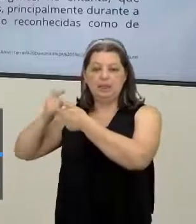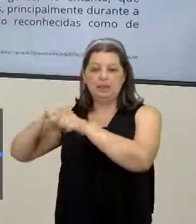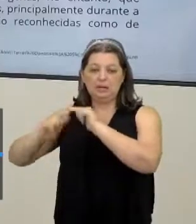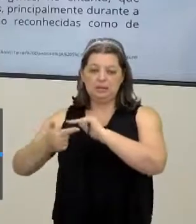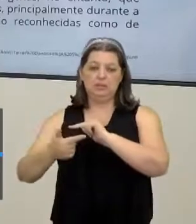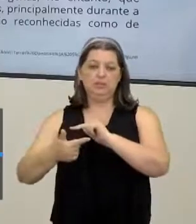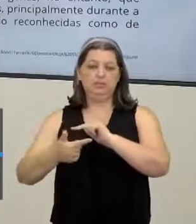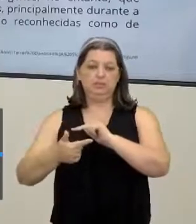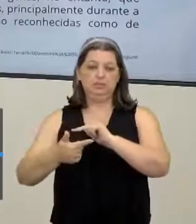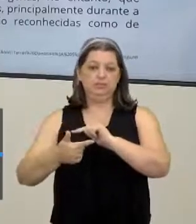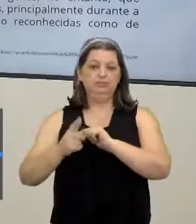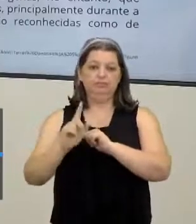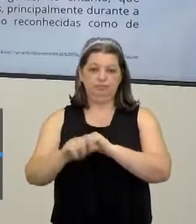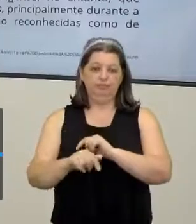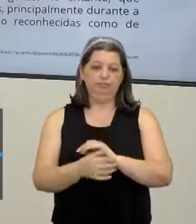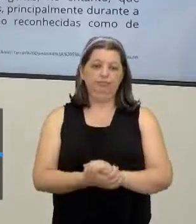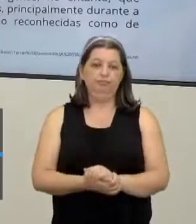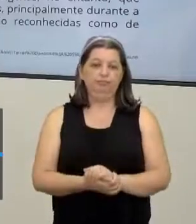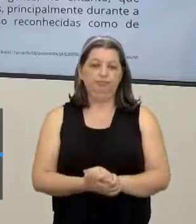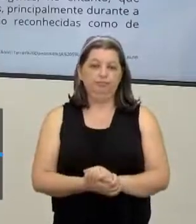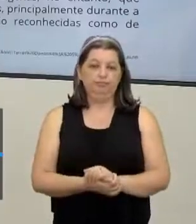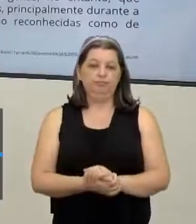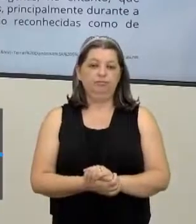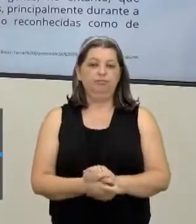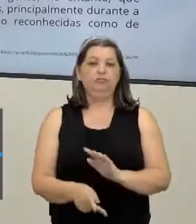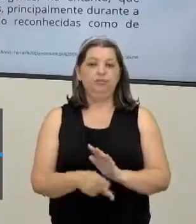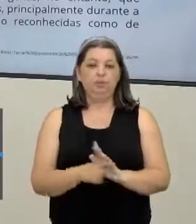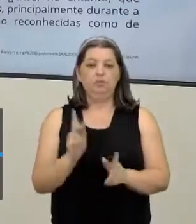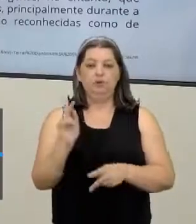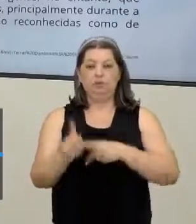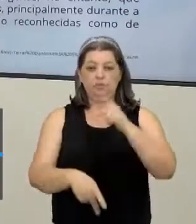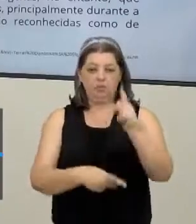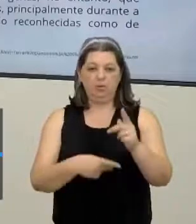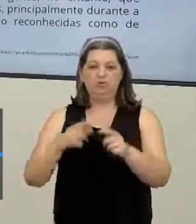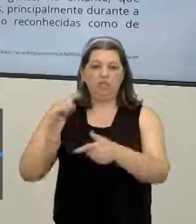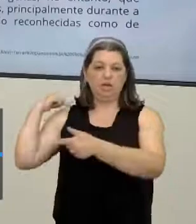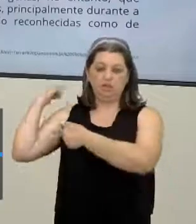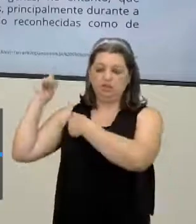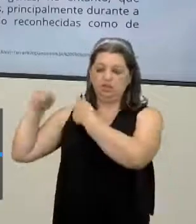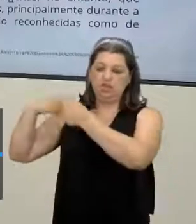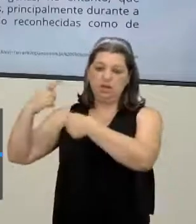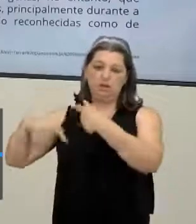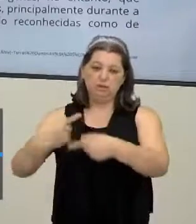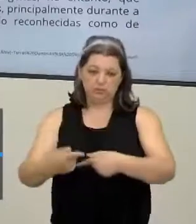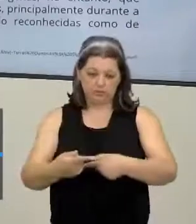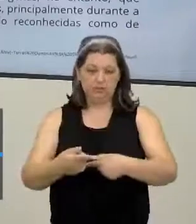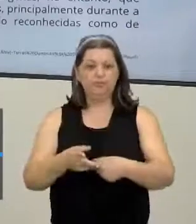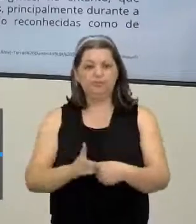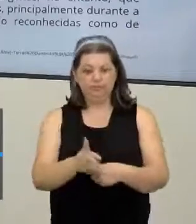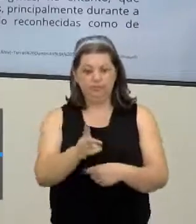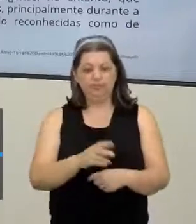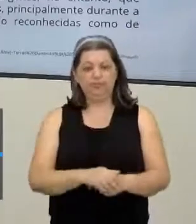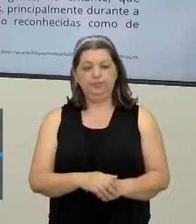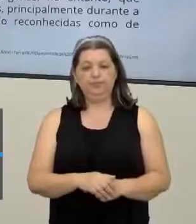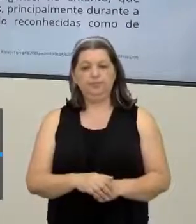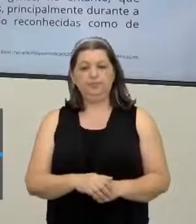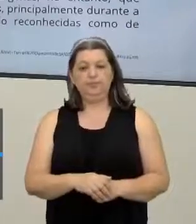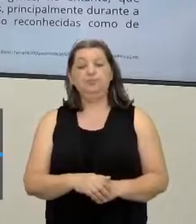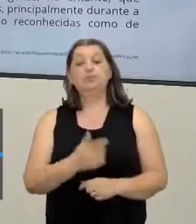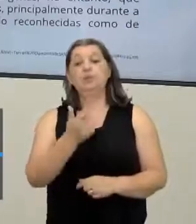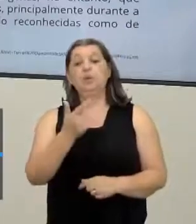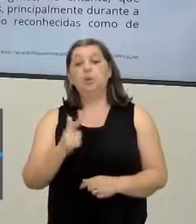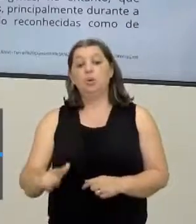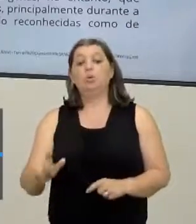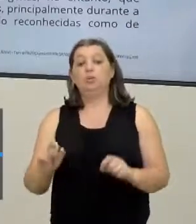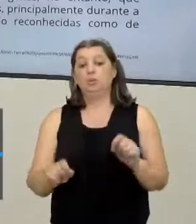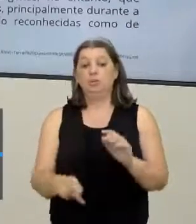ocupada Ou seja, já é ocupada aí pelos seus ancestrais E vindo aí de geração Para geração Tá certo? A outra são